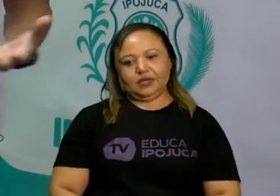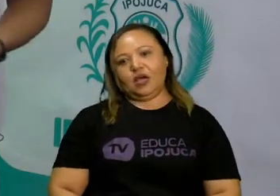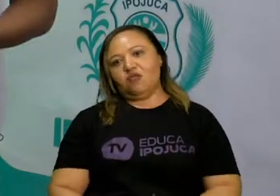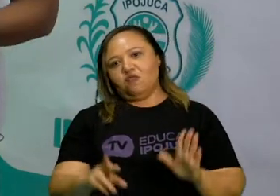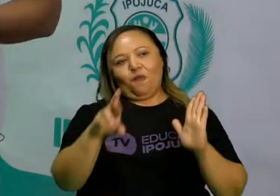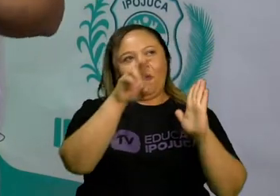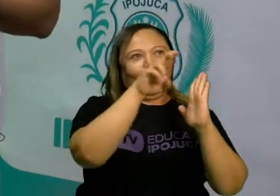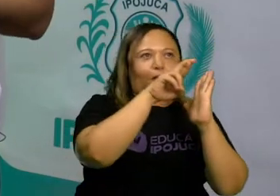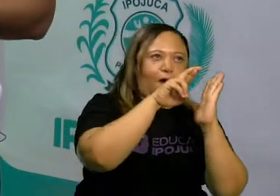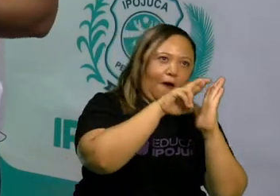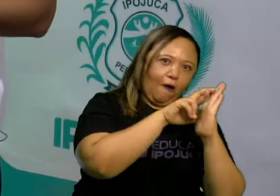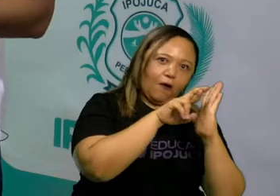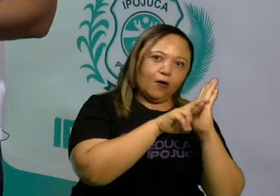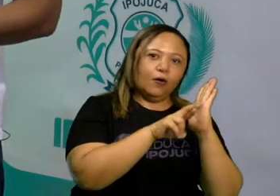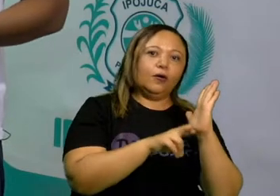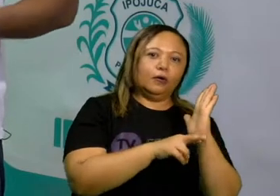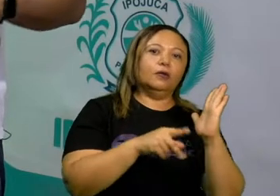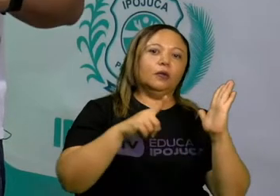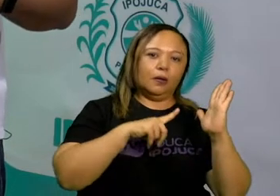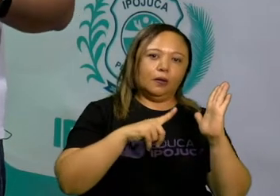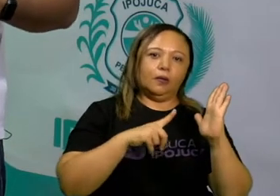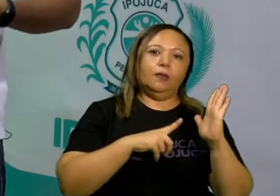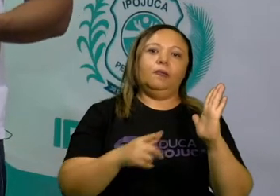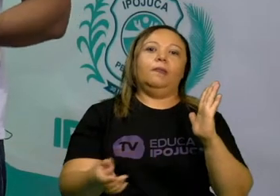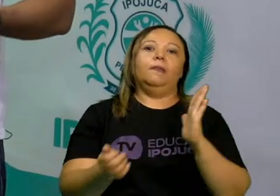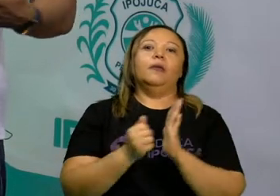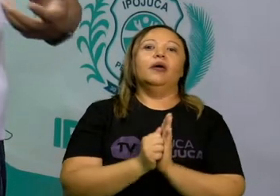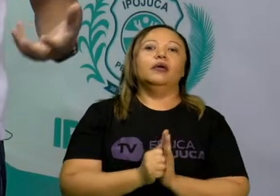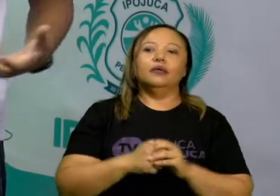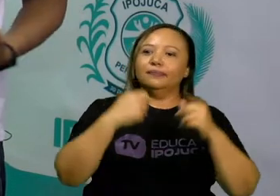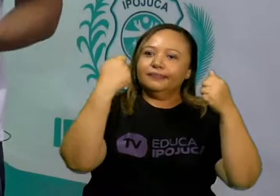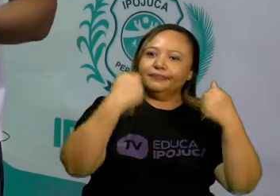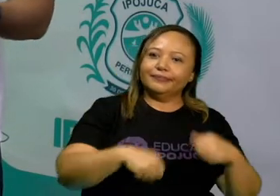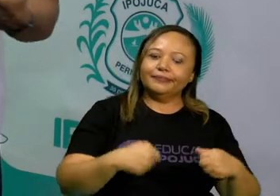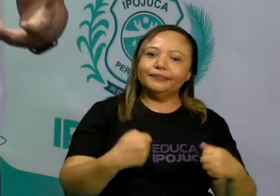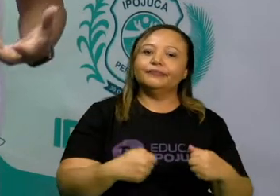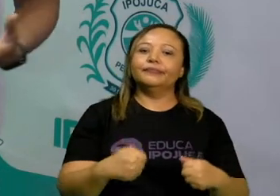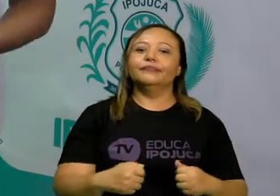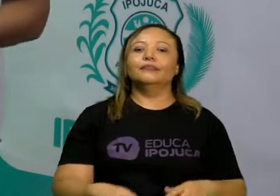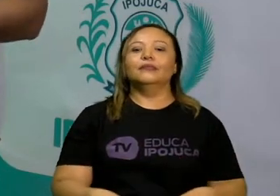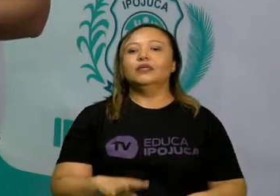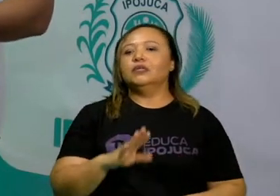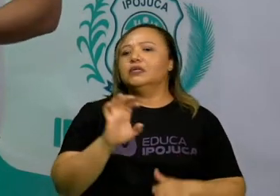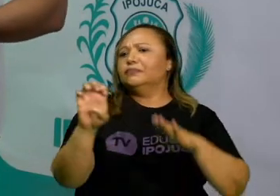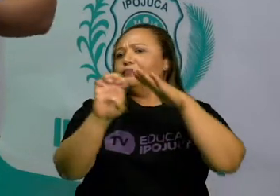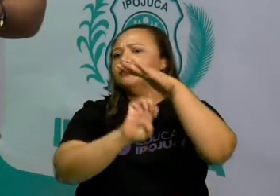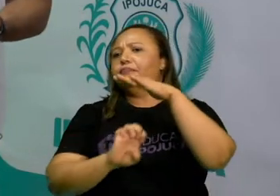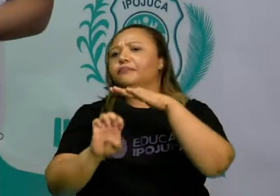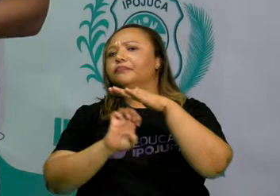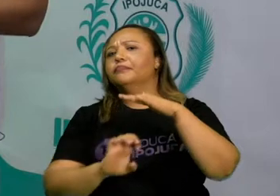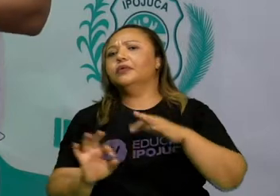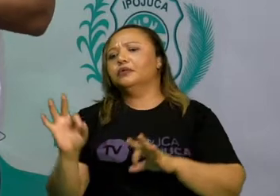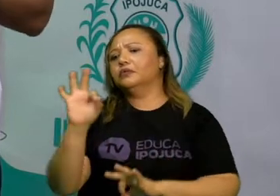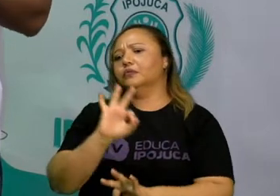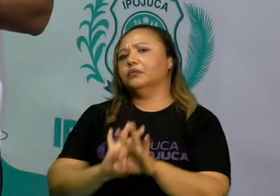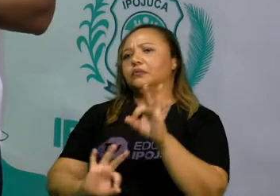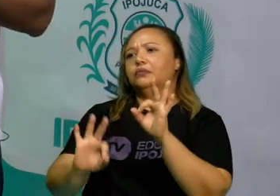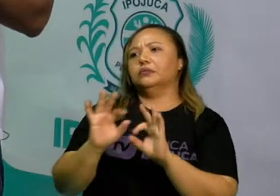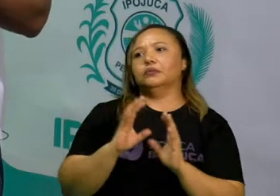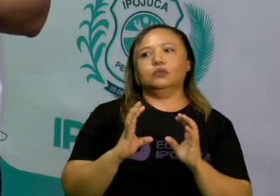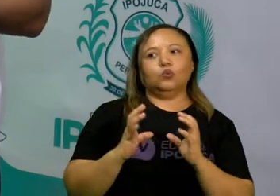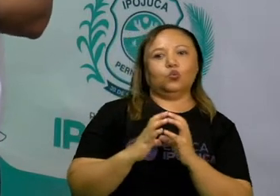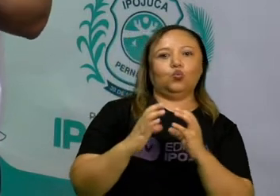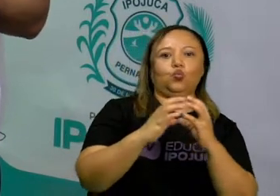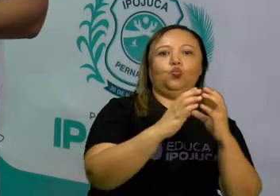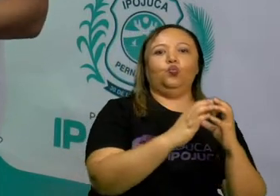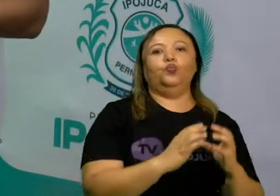universais e que, portanto, vão necessitar de entidades, de organizações que vão